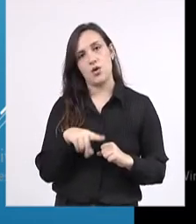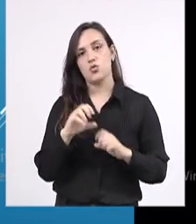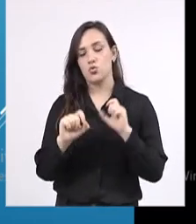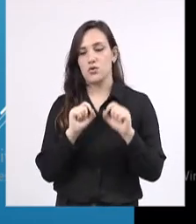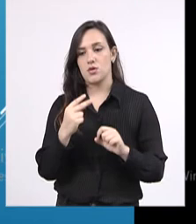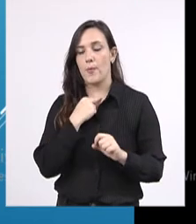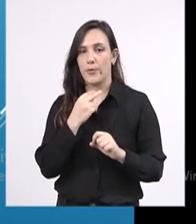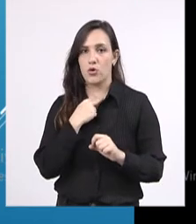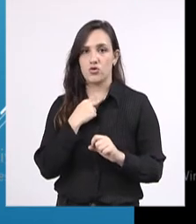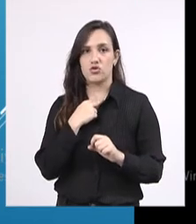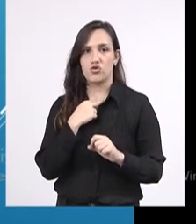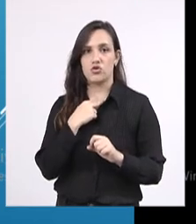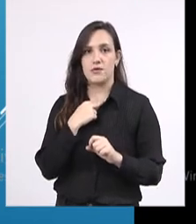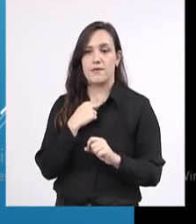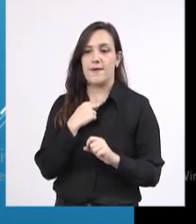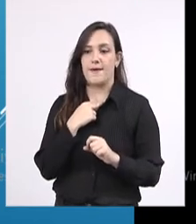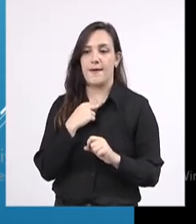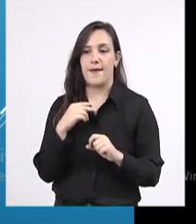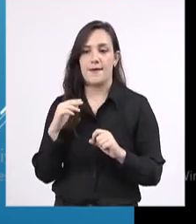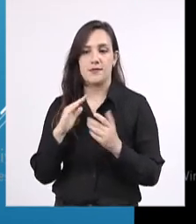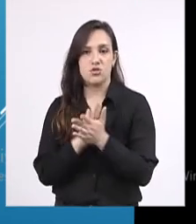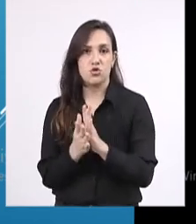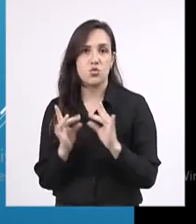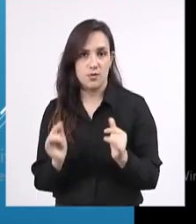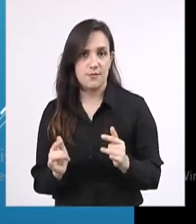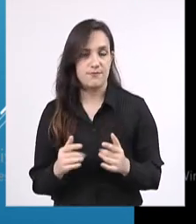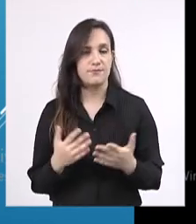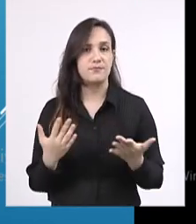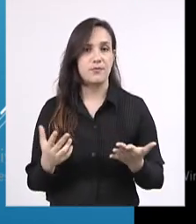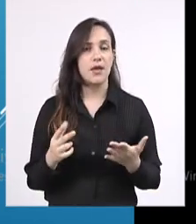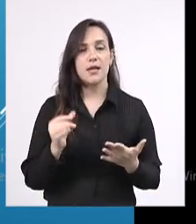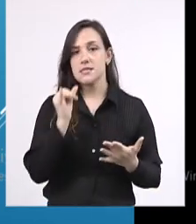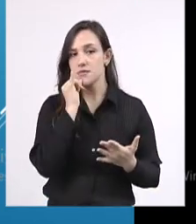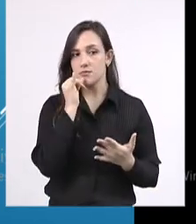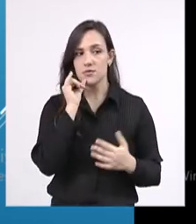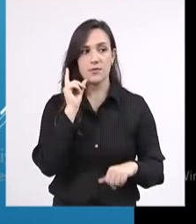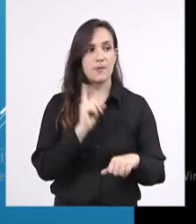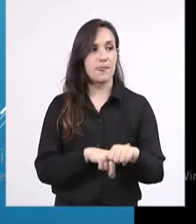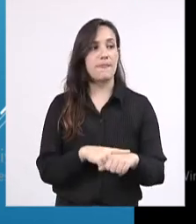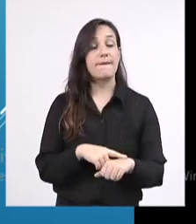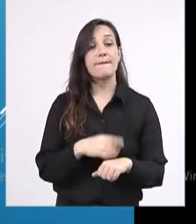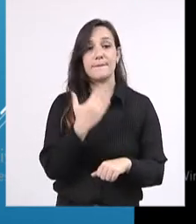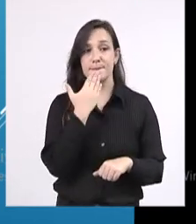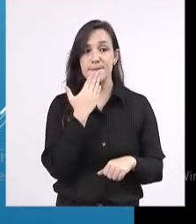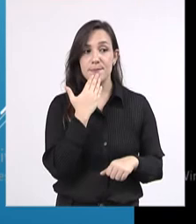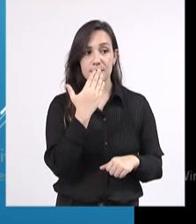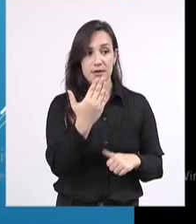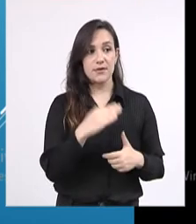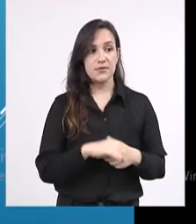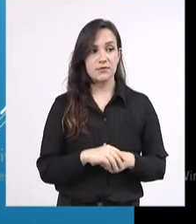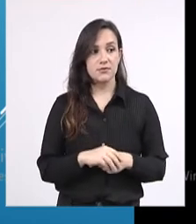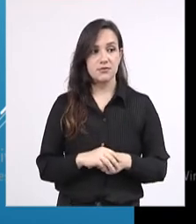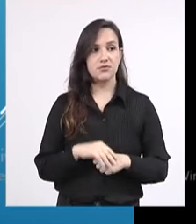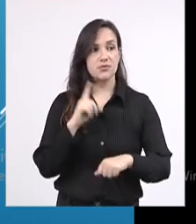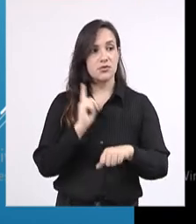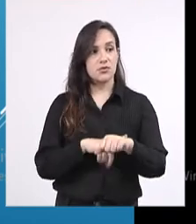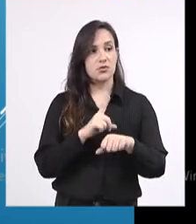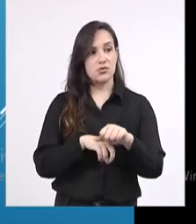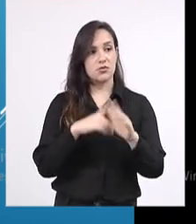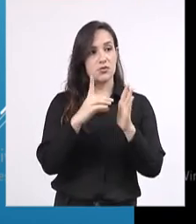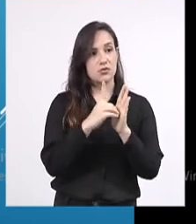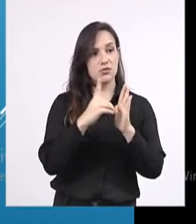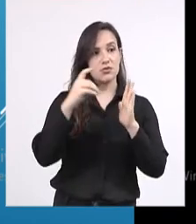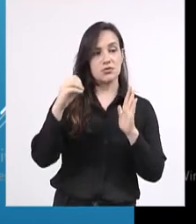dessa lei prevê que, a partir do momento em que for pedido, em que for publicada em diário